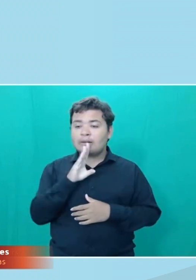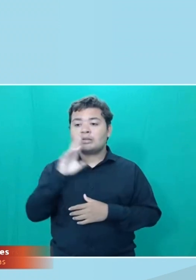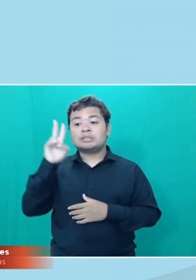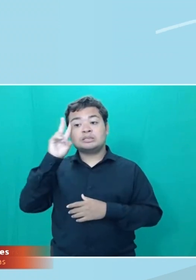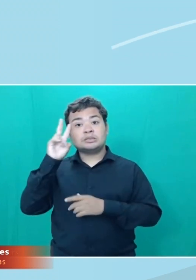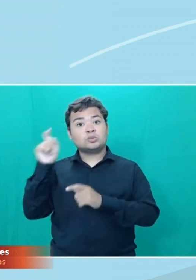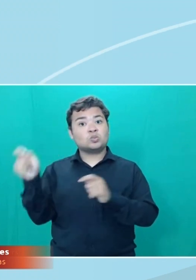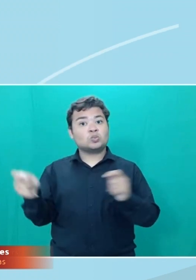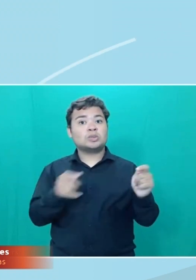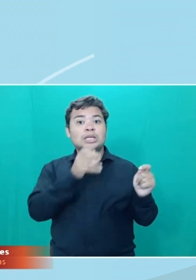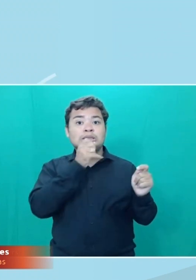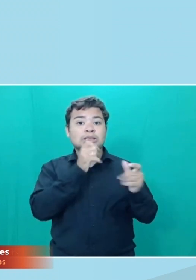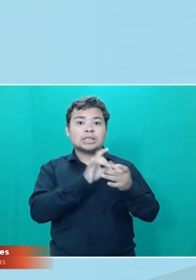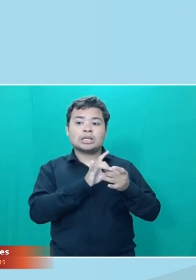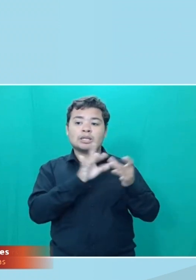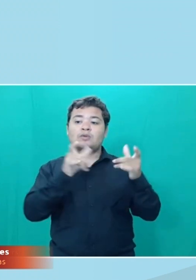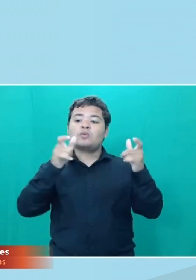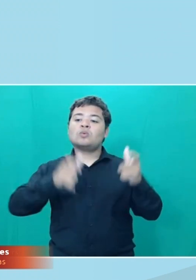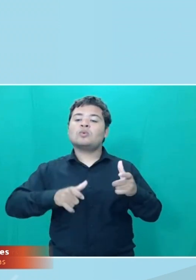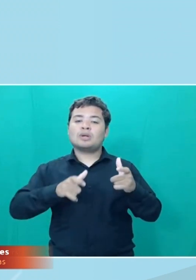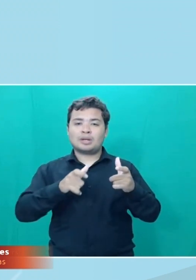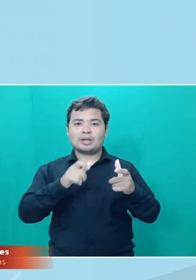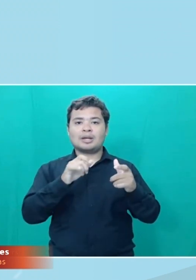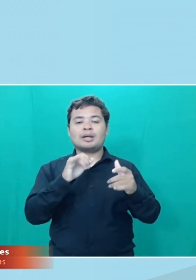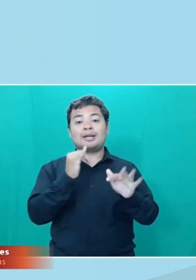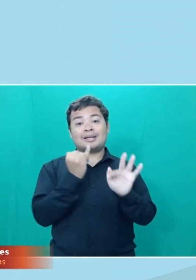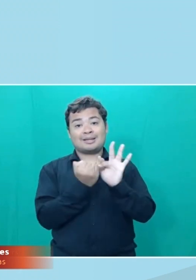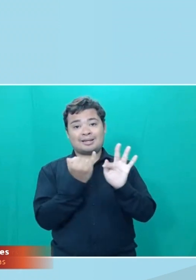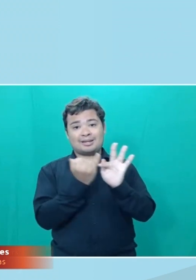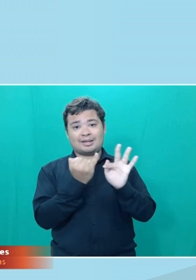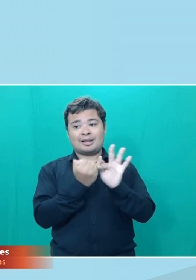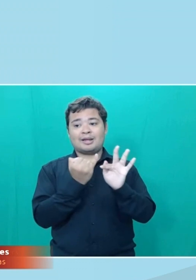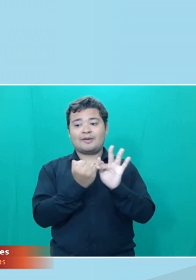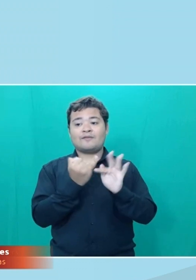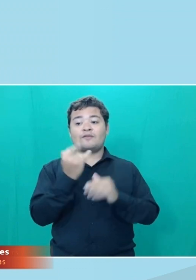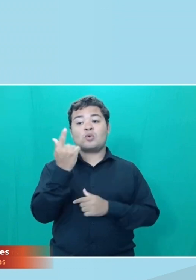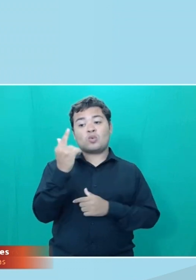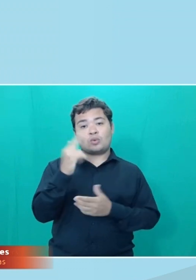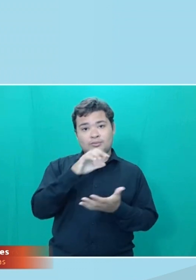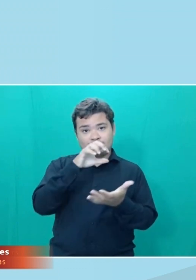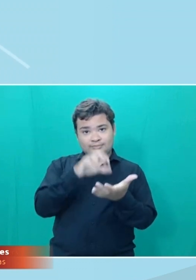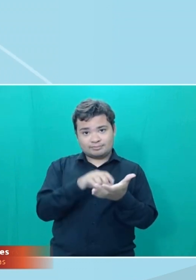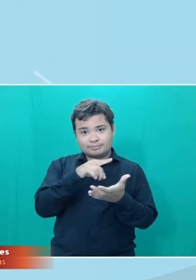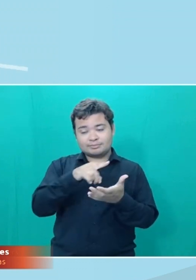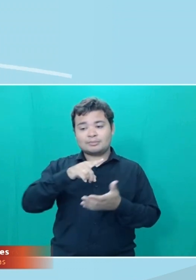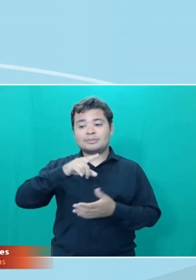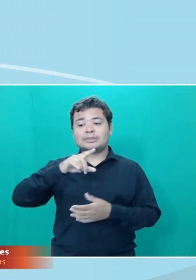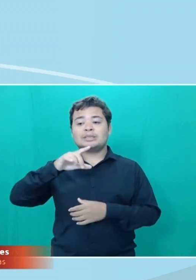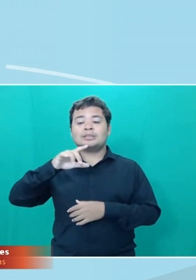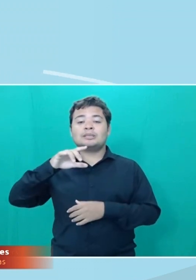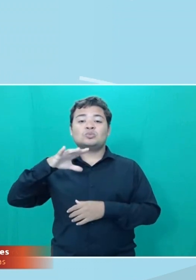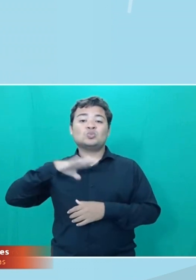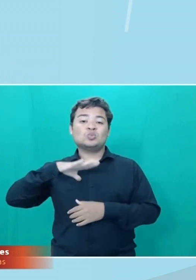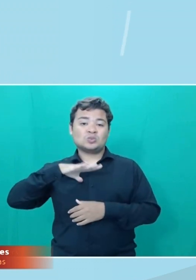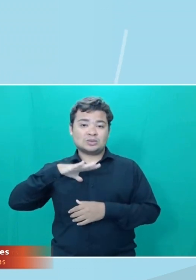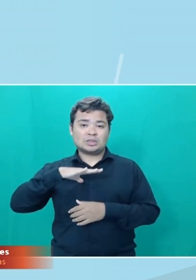sábado no IFG Campus Goiânia, que fica no setor central, facinho de encontrar.